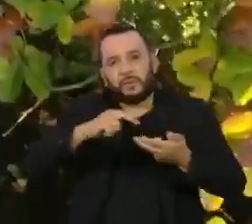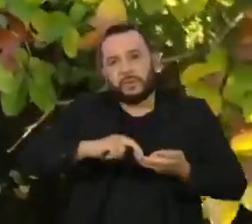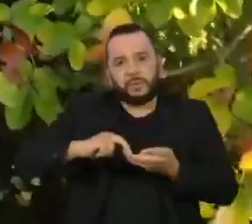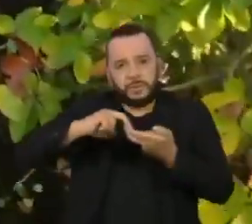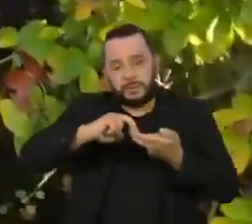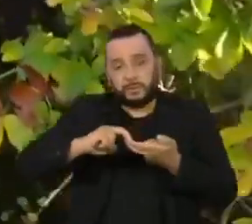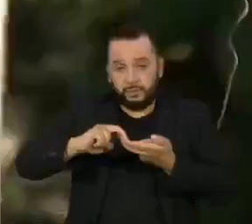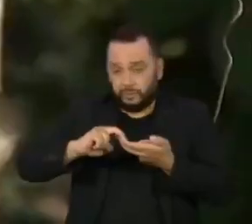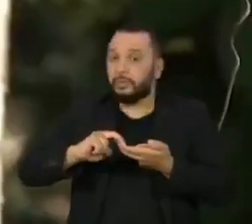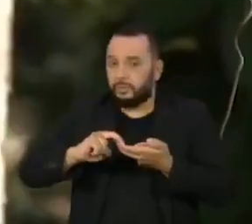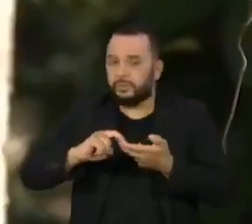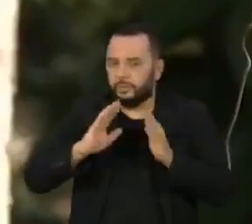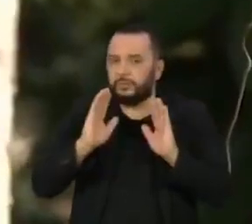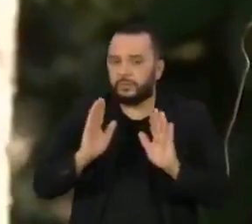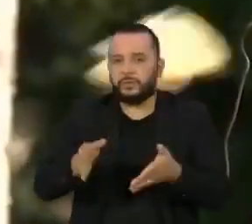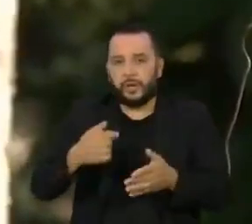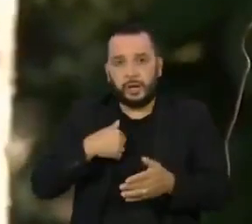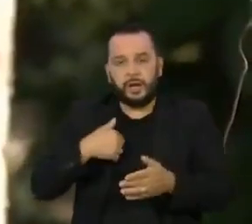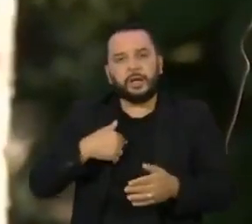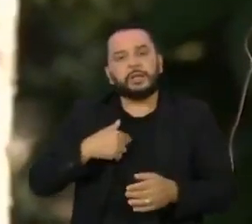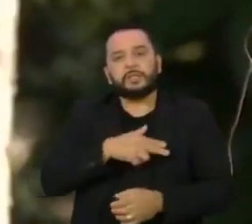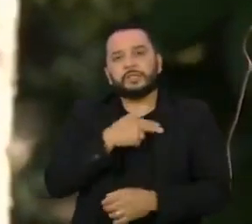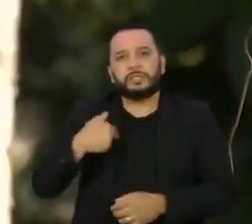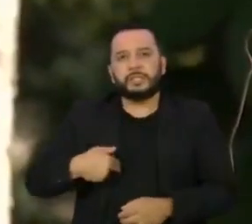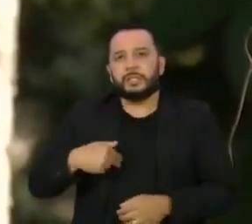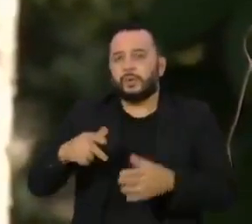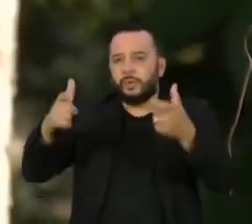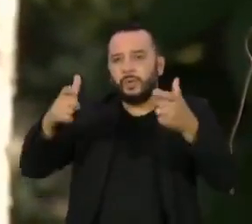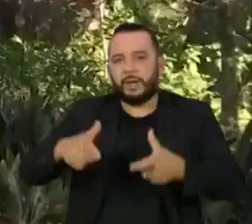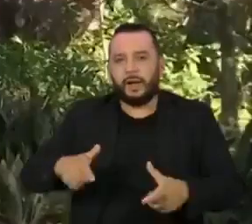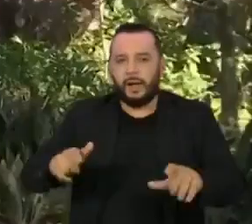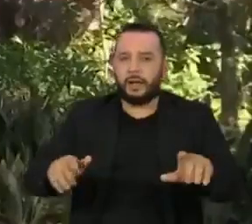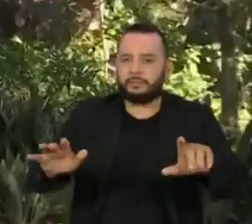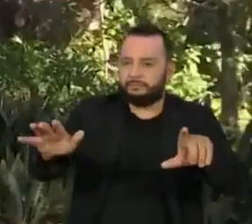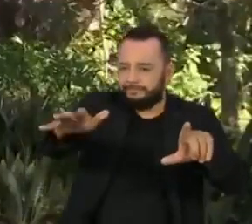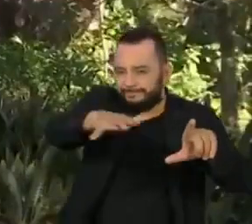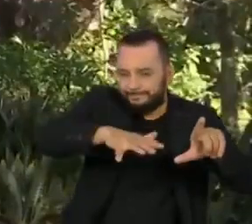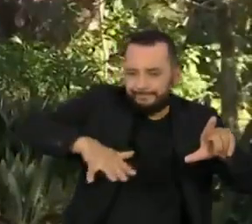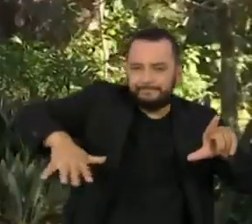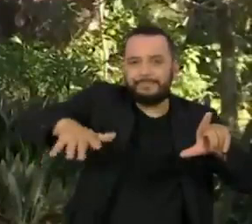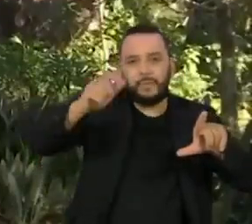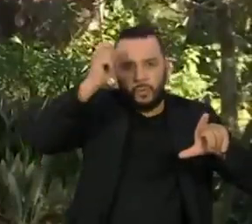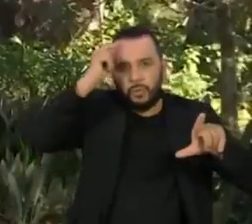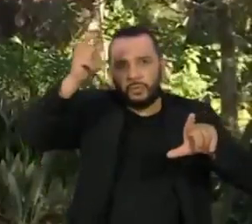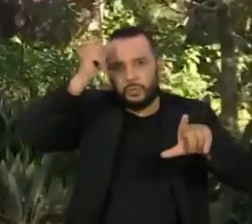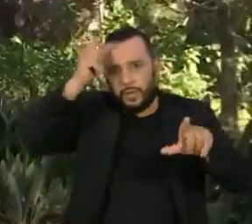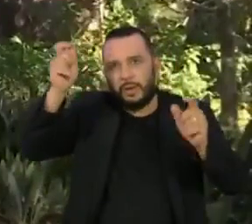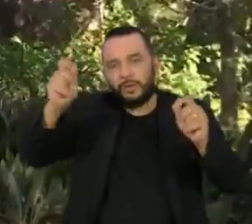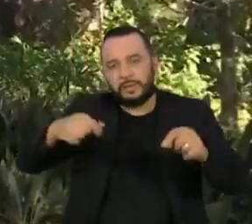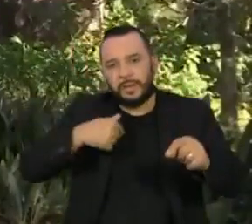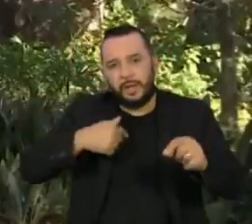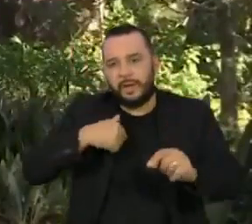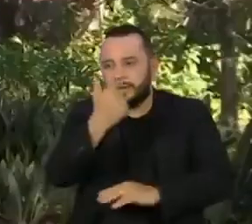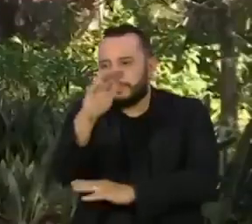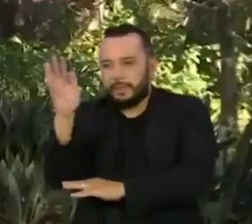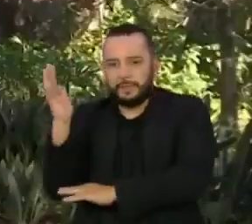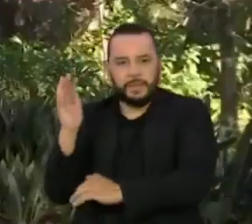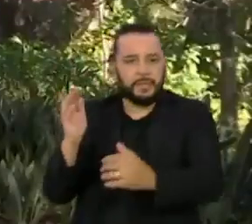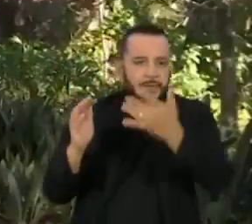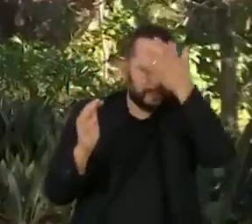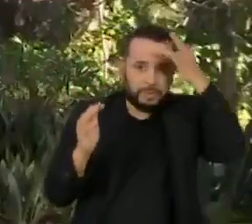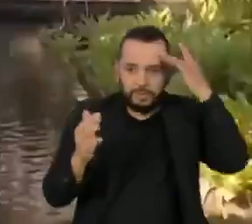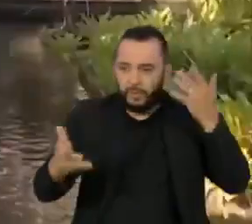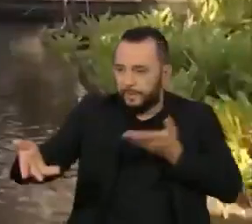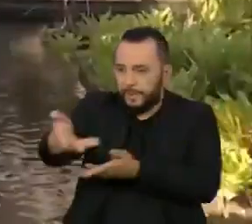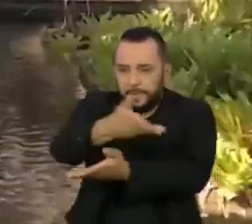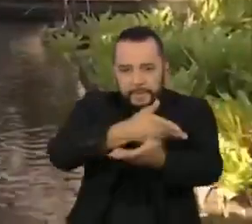China. O local foi designado como Paisagem Cultural, categoria que celebra locais que permitem a interação entre o meio ambiente e as pessoas.